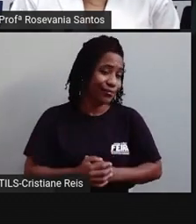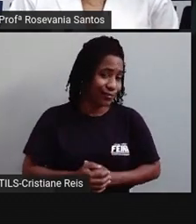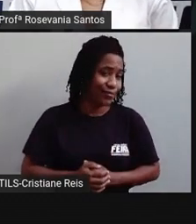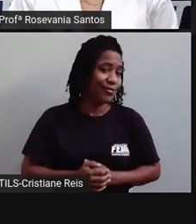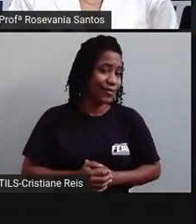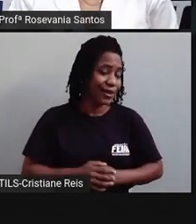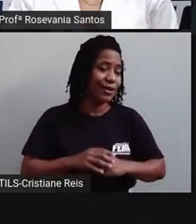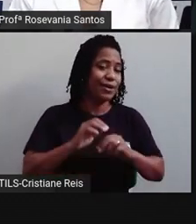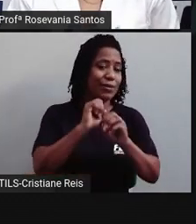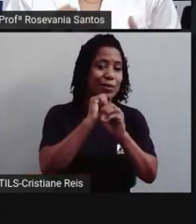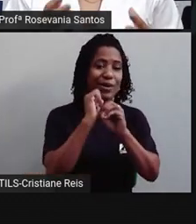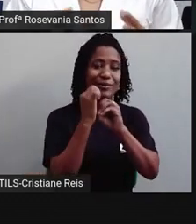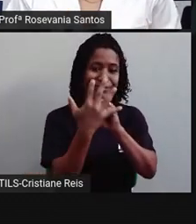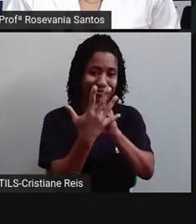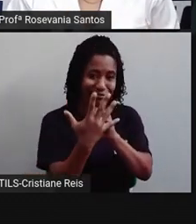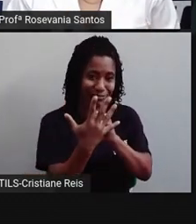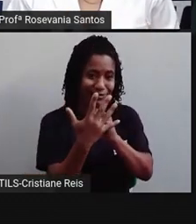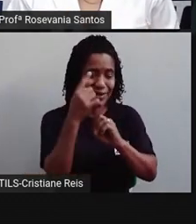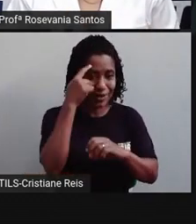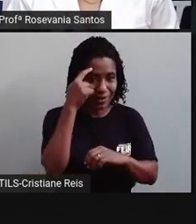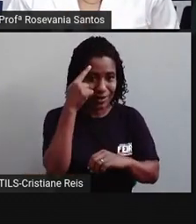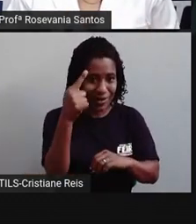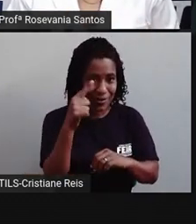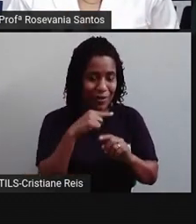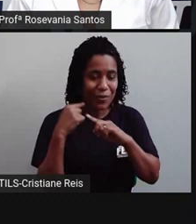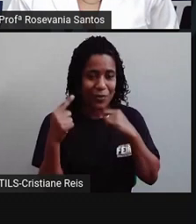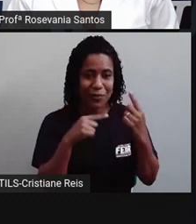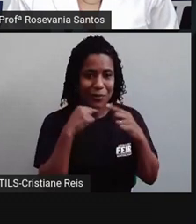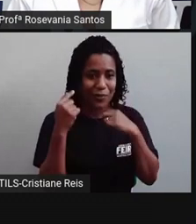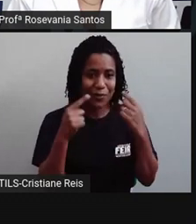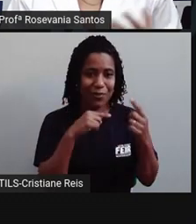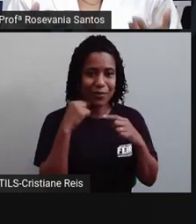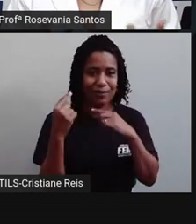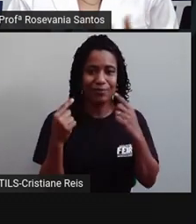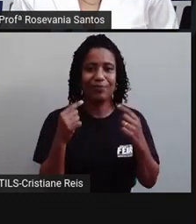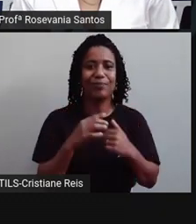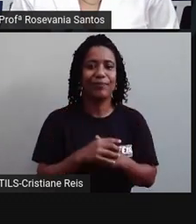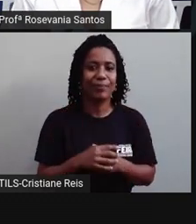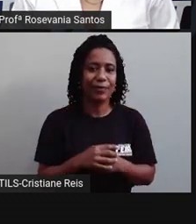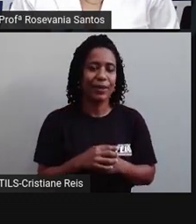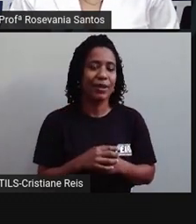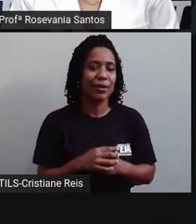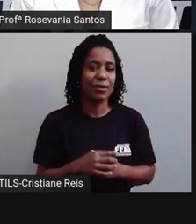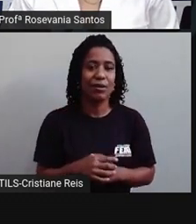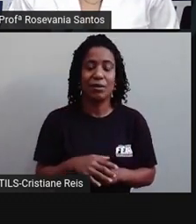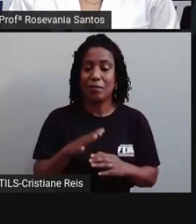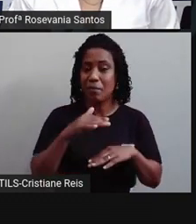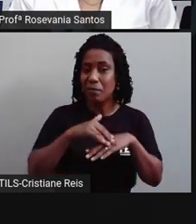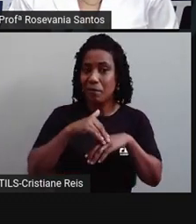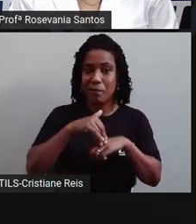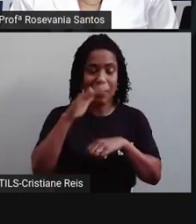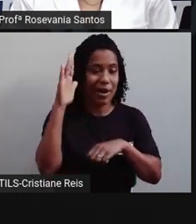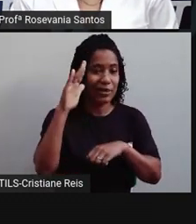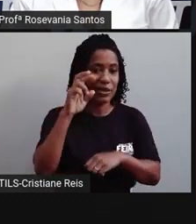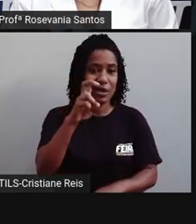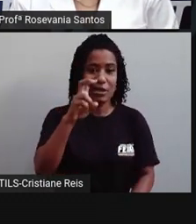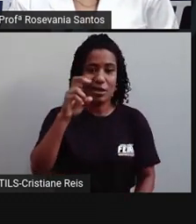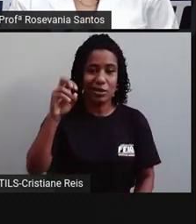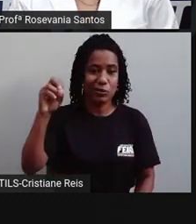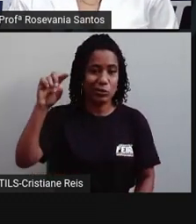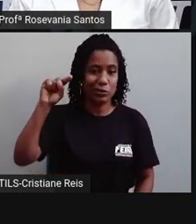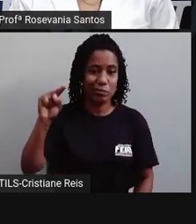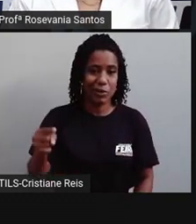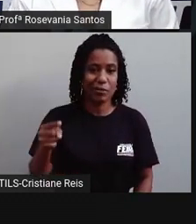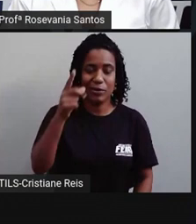agora da pandemia, né. A gente percebe que já são mais de, né, 500 mil mortos, é muita gente,